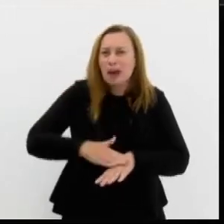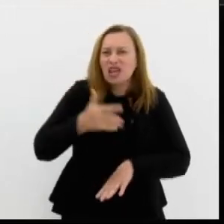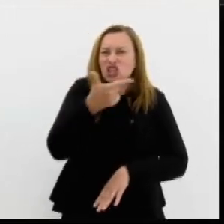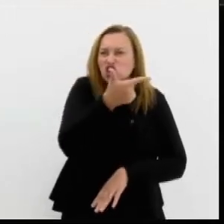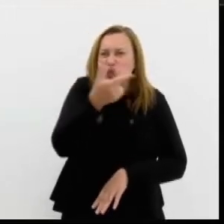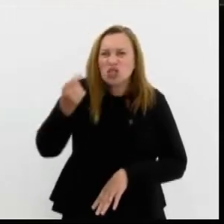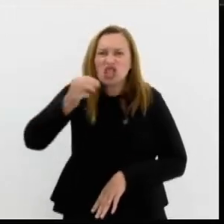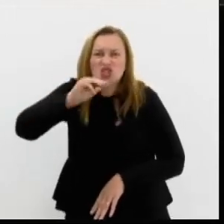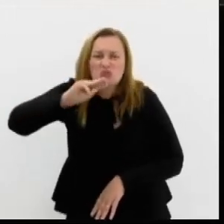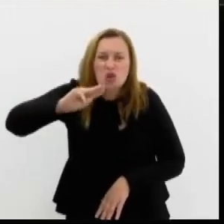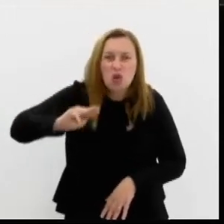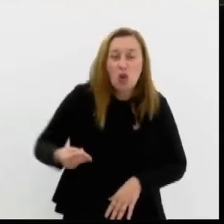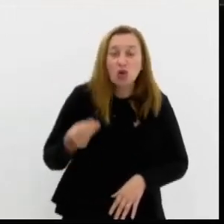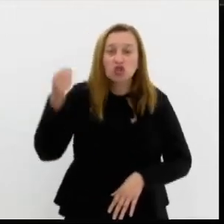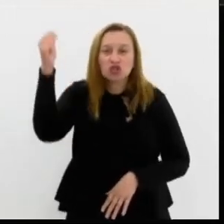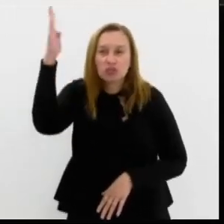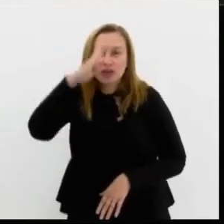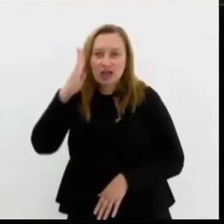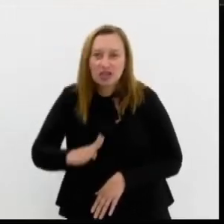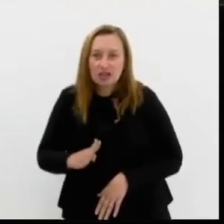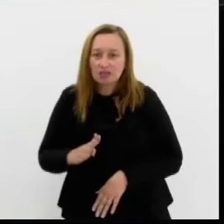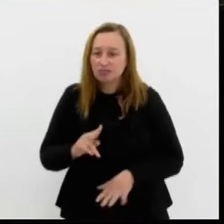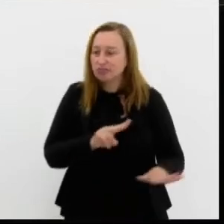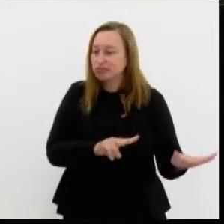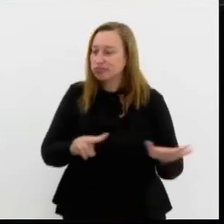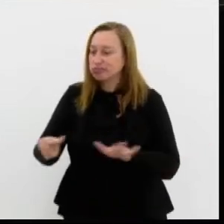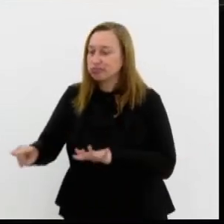milhões de brasileiros nesta semana.